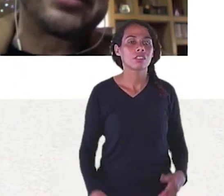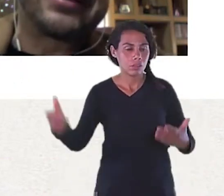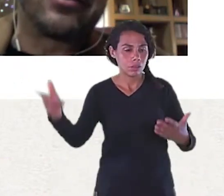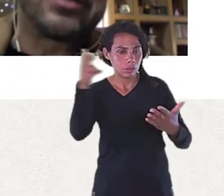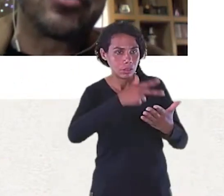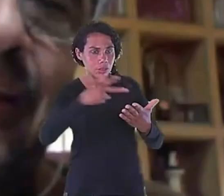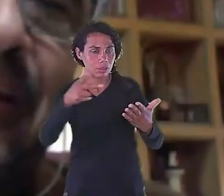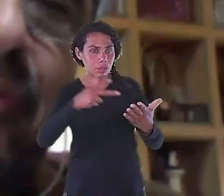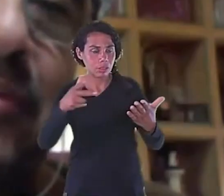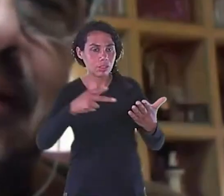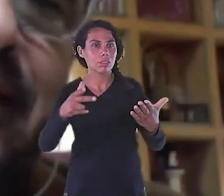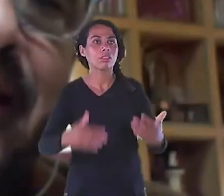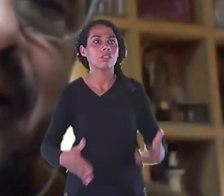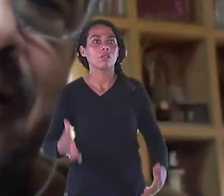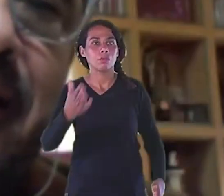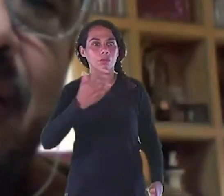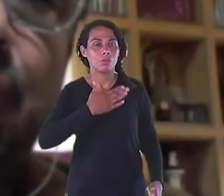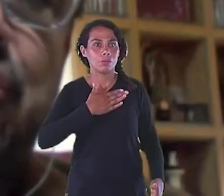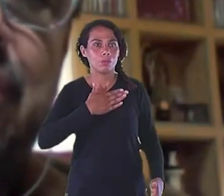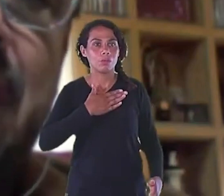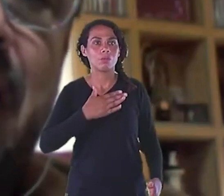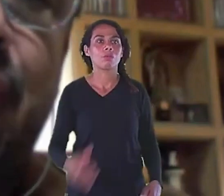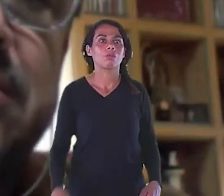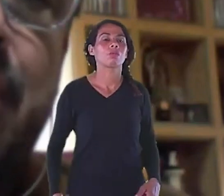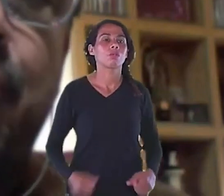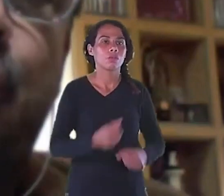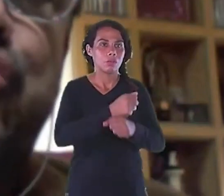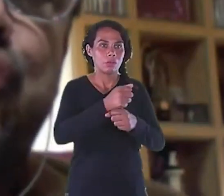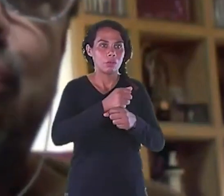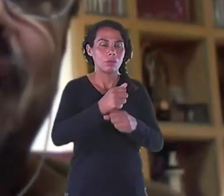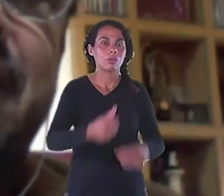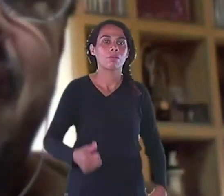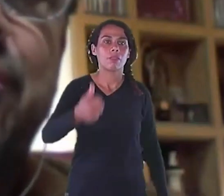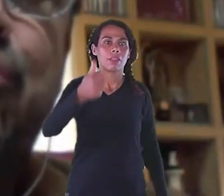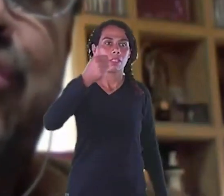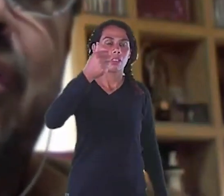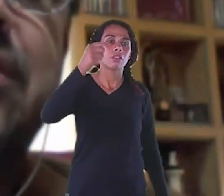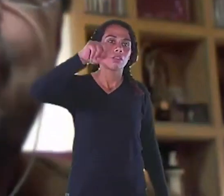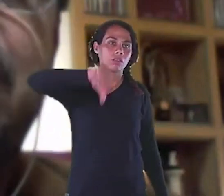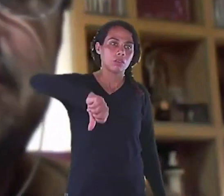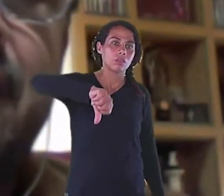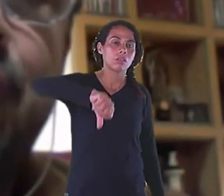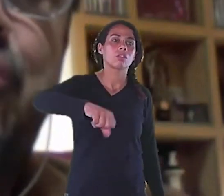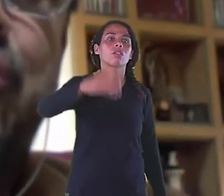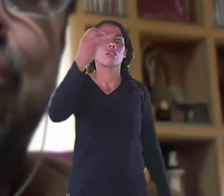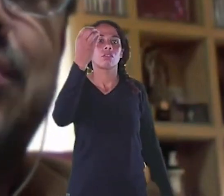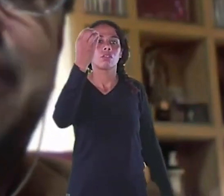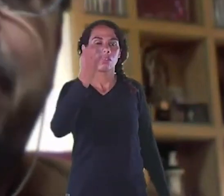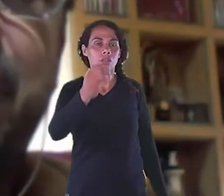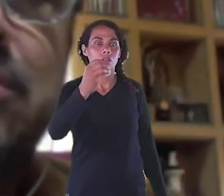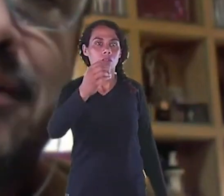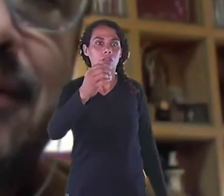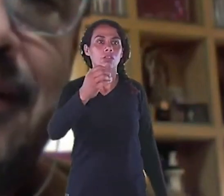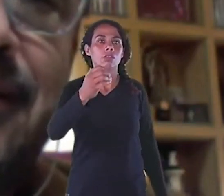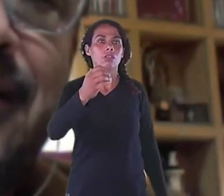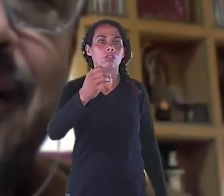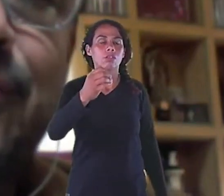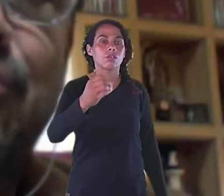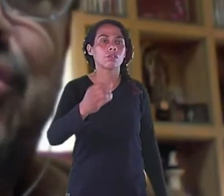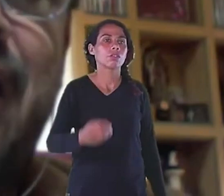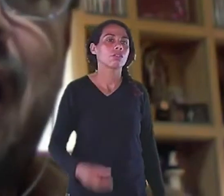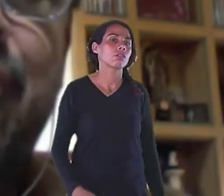nosso design Até os anos 90 Para você ter ideia Não tinha a nossa Multiculturalidade Não tinha nossas cores Não tinha nossos temperos